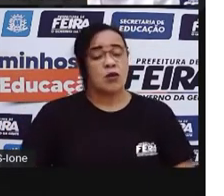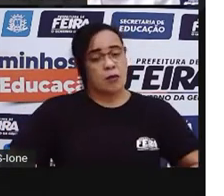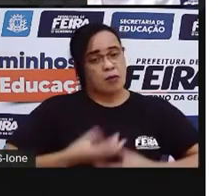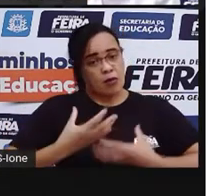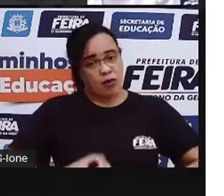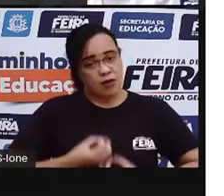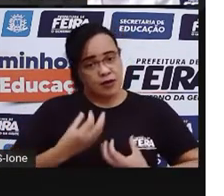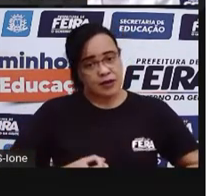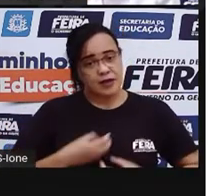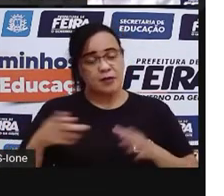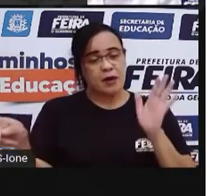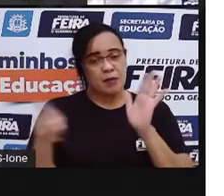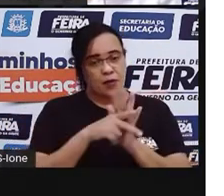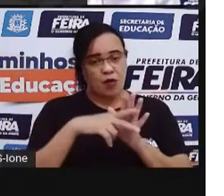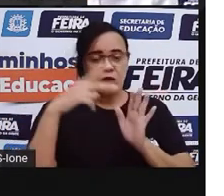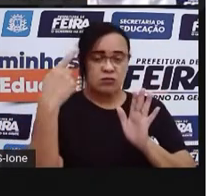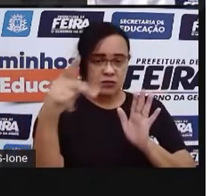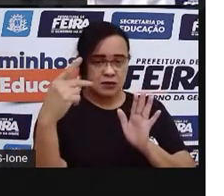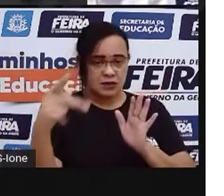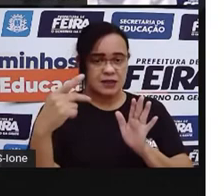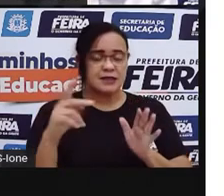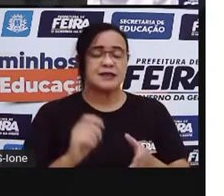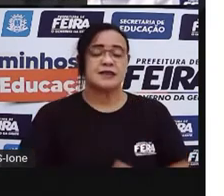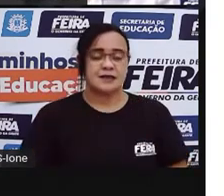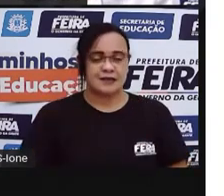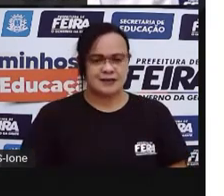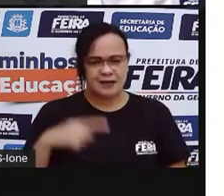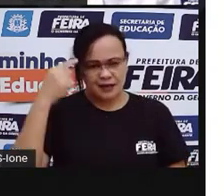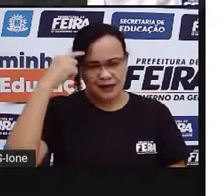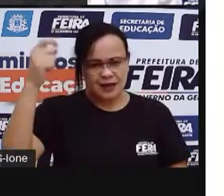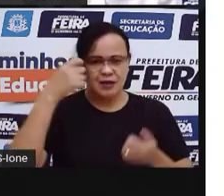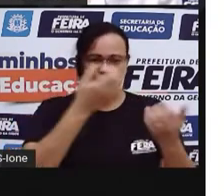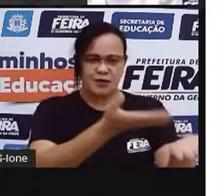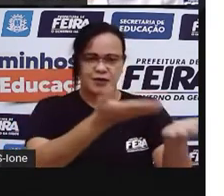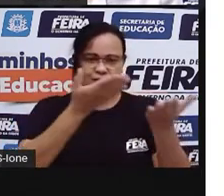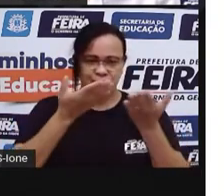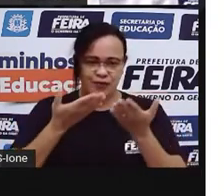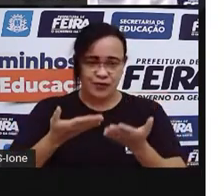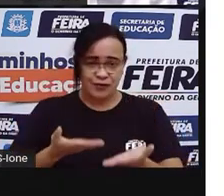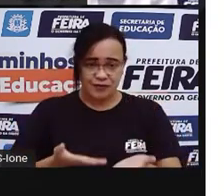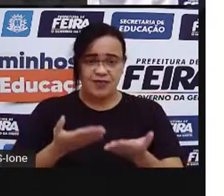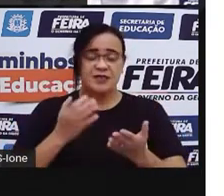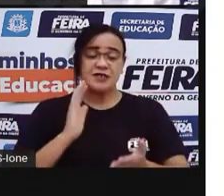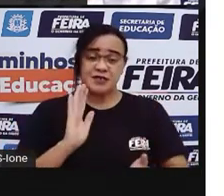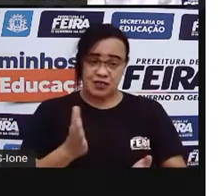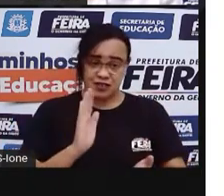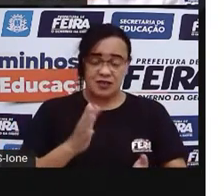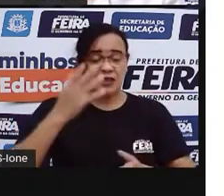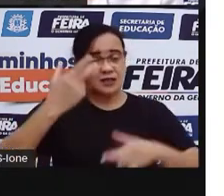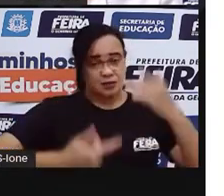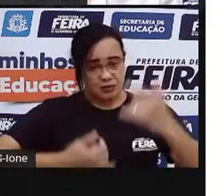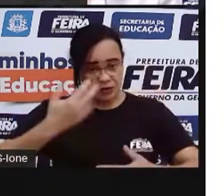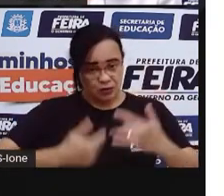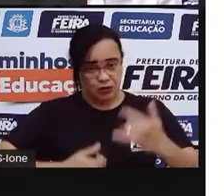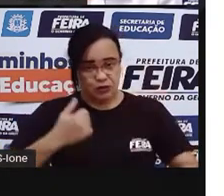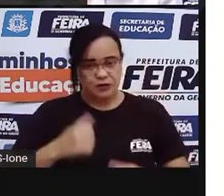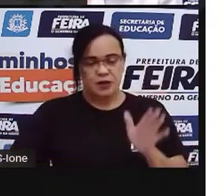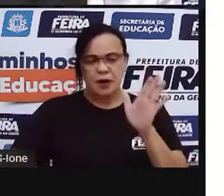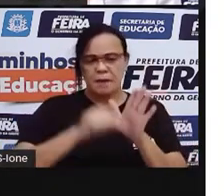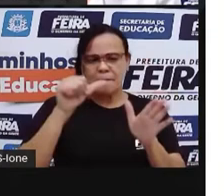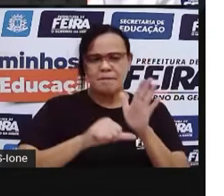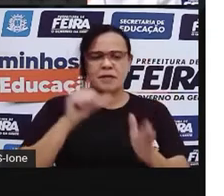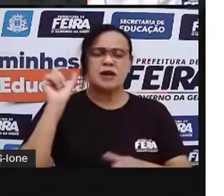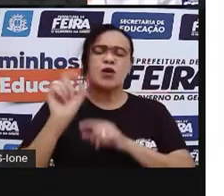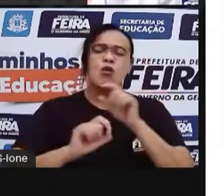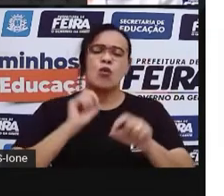dele, convite. E aí, vocês lembram daquela aula que a Pró já falou com vocês, que a primeira coisa que nós lemos